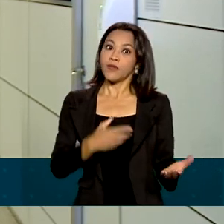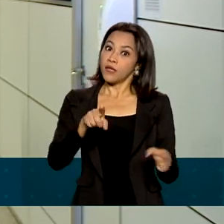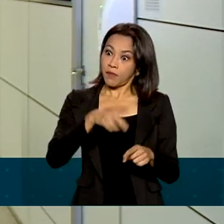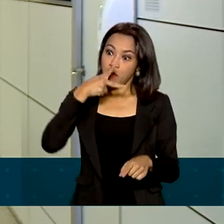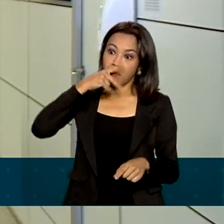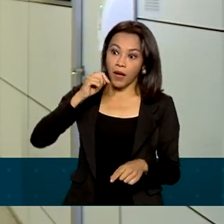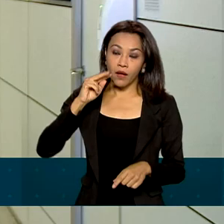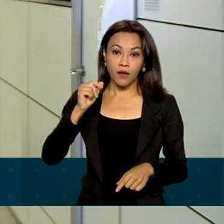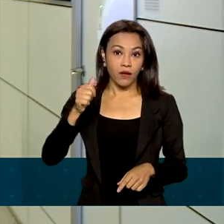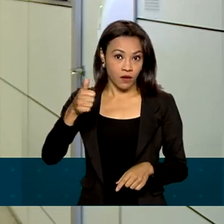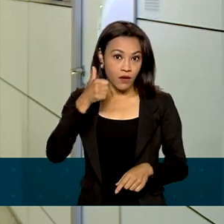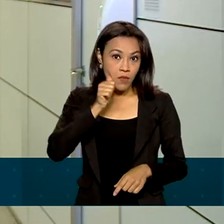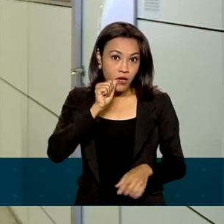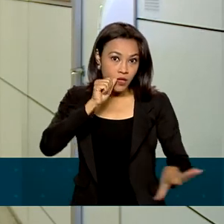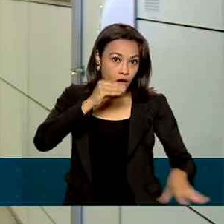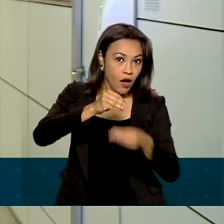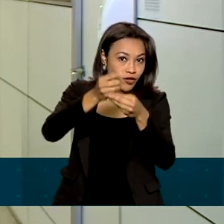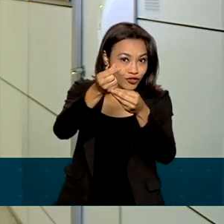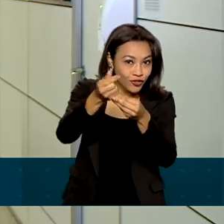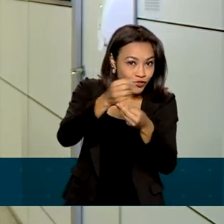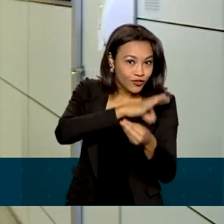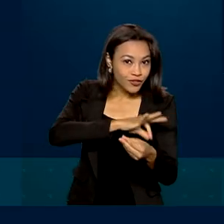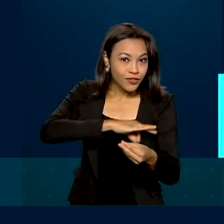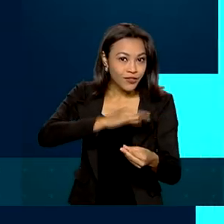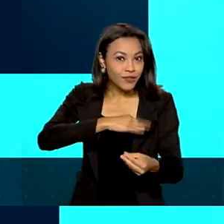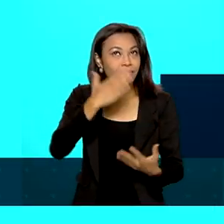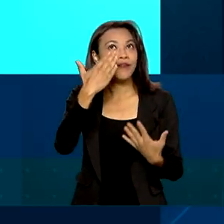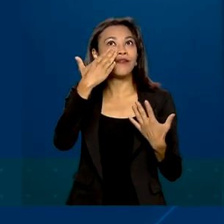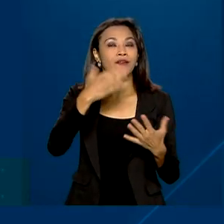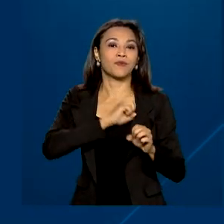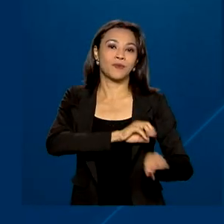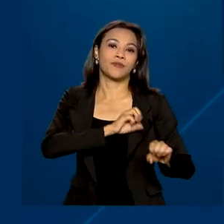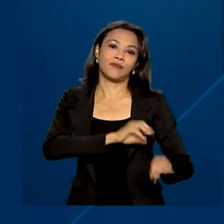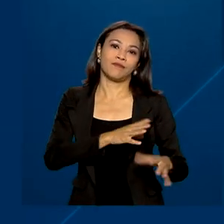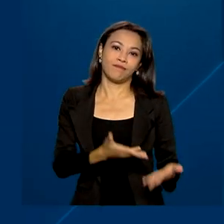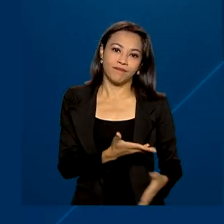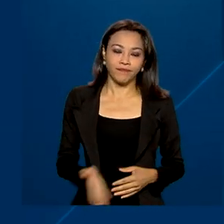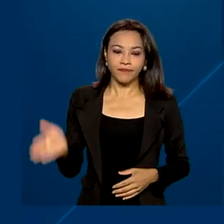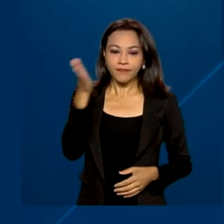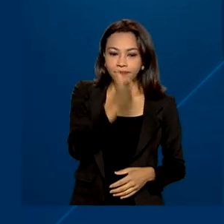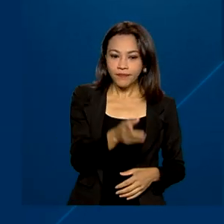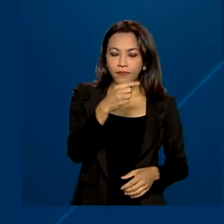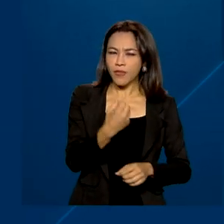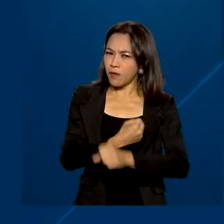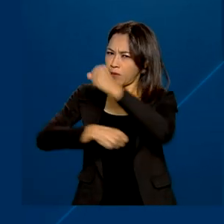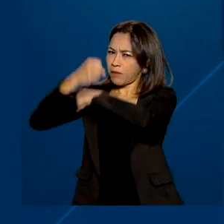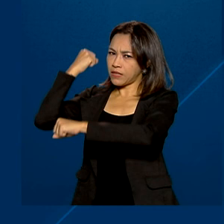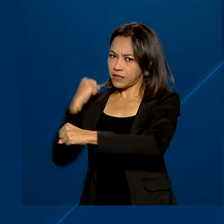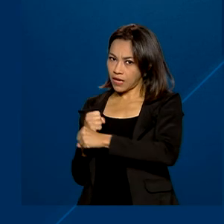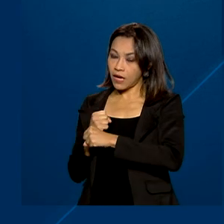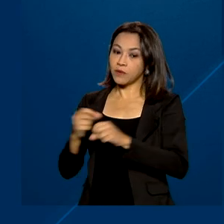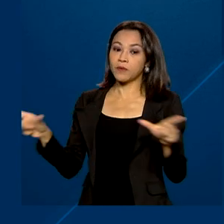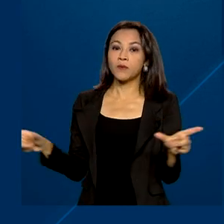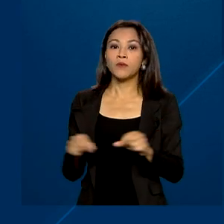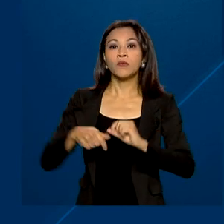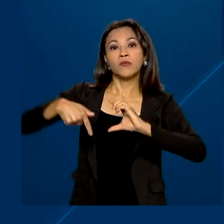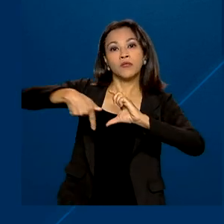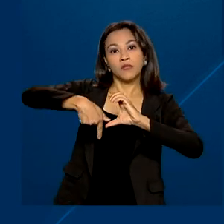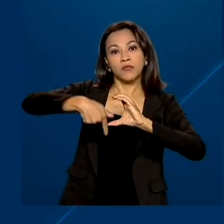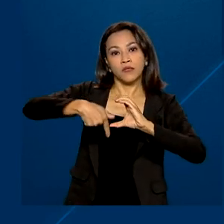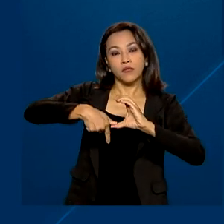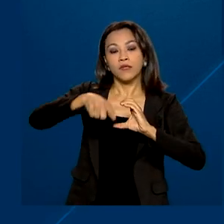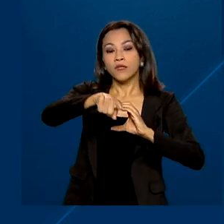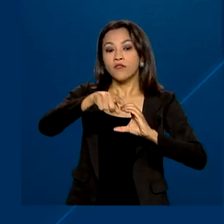têm um acréscimo de renda graças à educação dos filhos. No ano passado, de acordo com o CNPq, foram realizadas